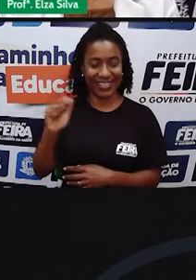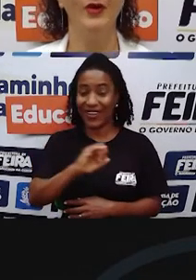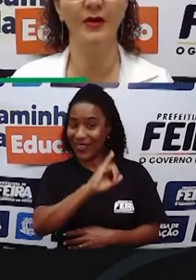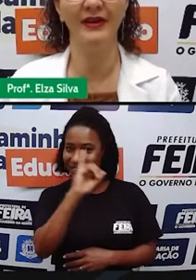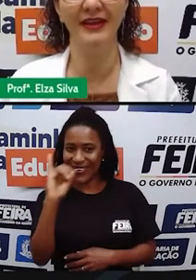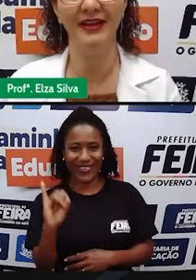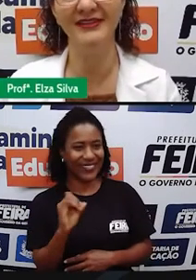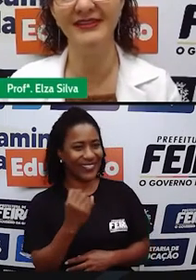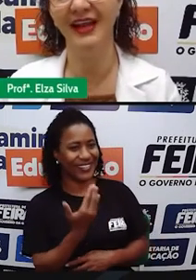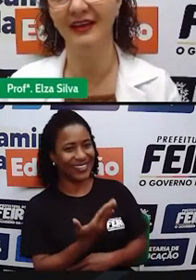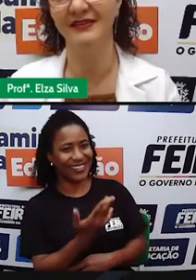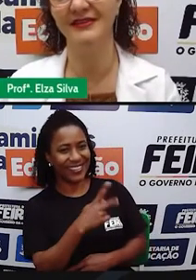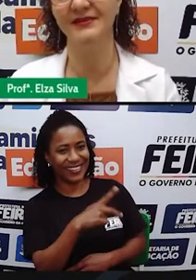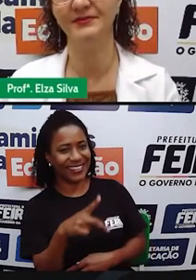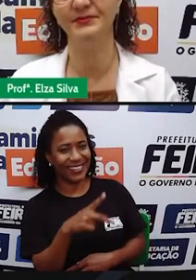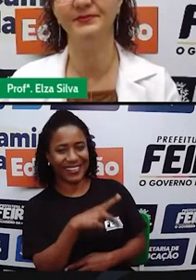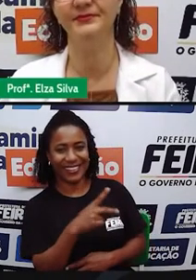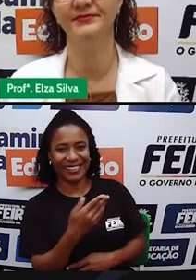Bem-vindos a nossa de inglês.